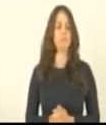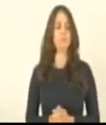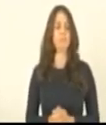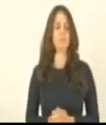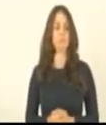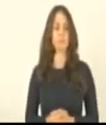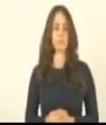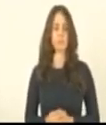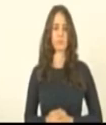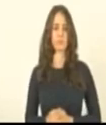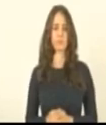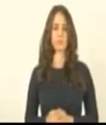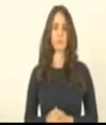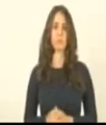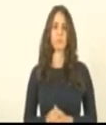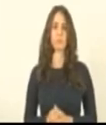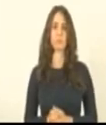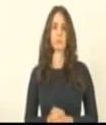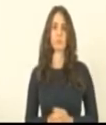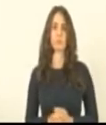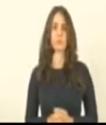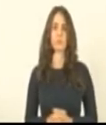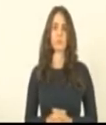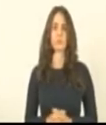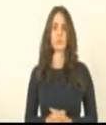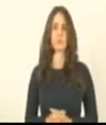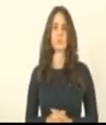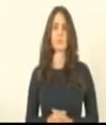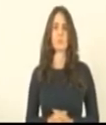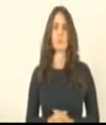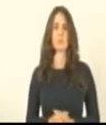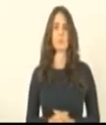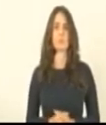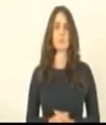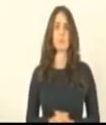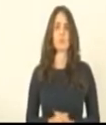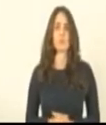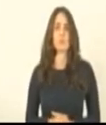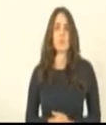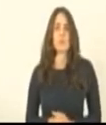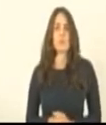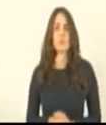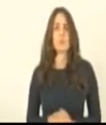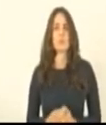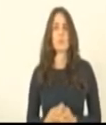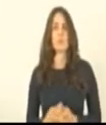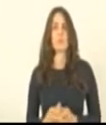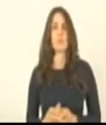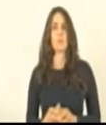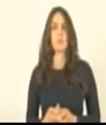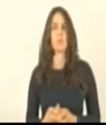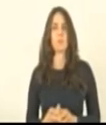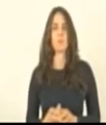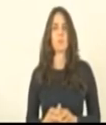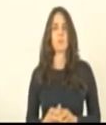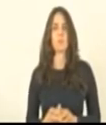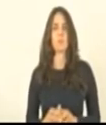Vandinho Leite e Zé Preto. Obrigado. Obrigado. Obrigado.